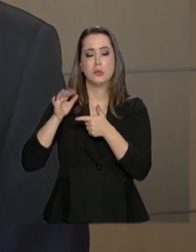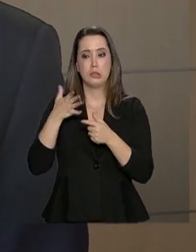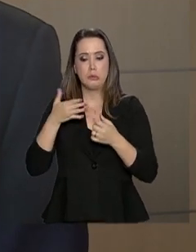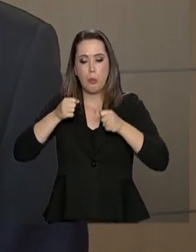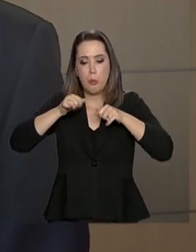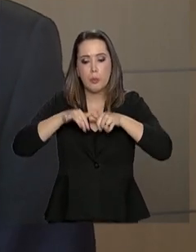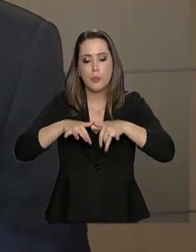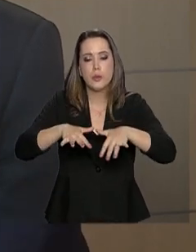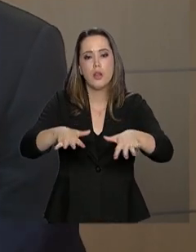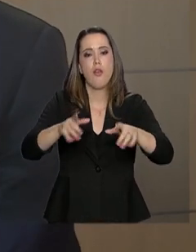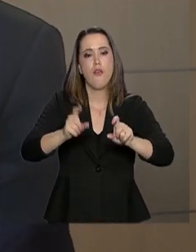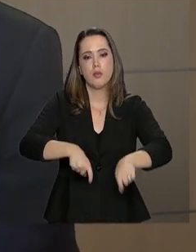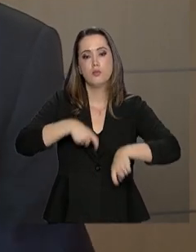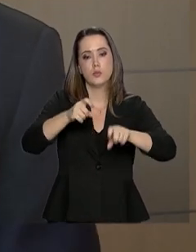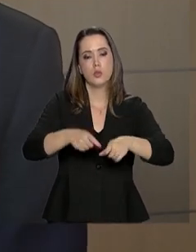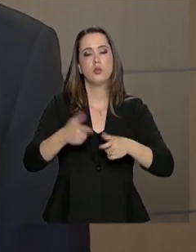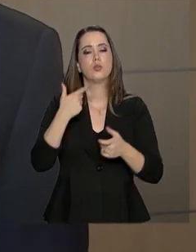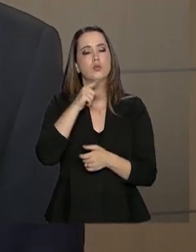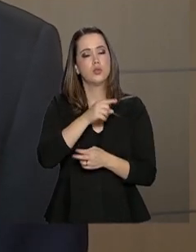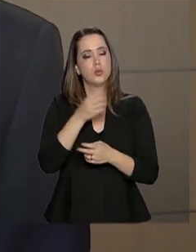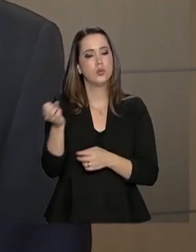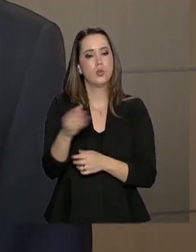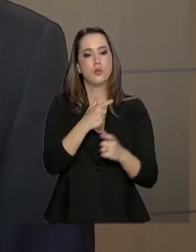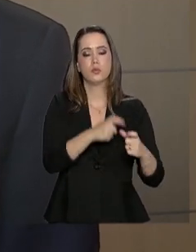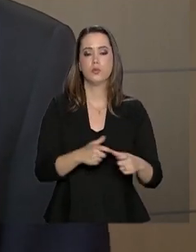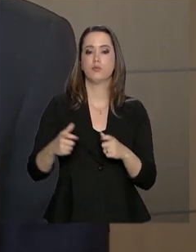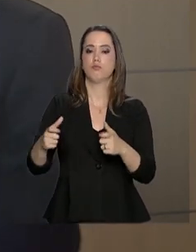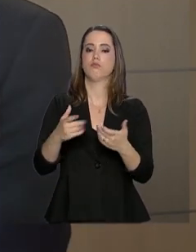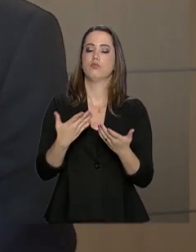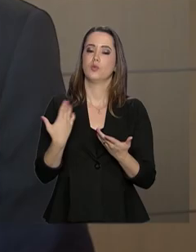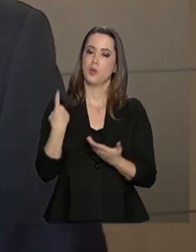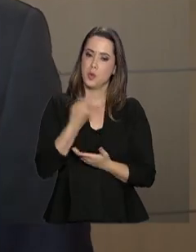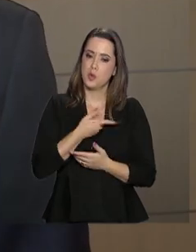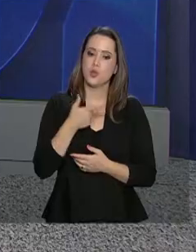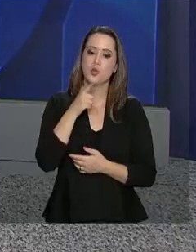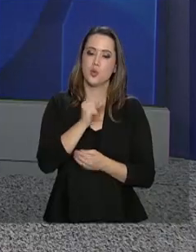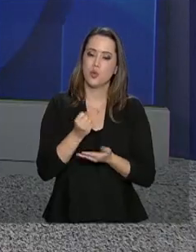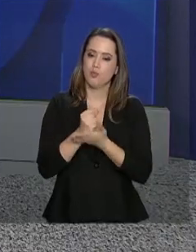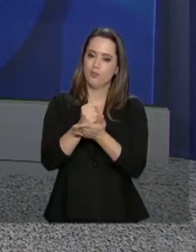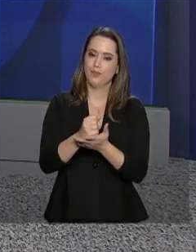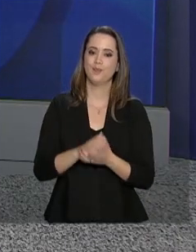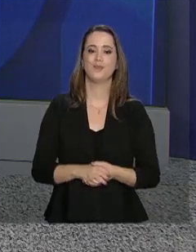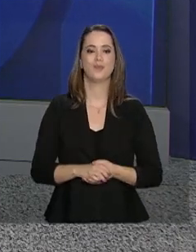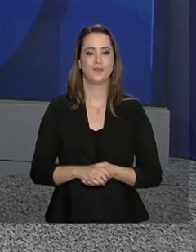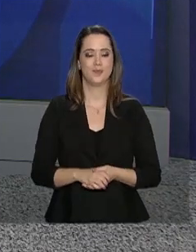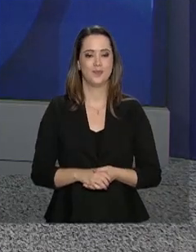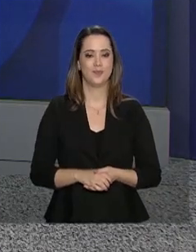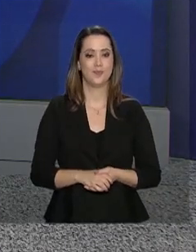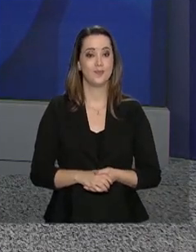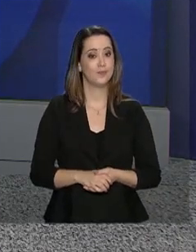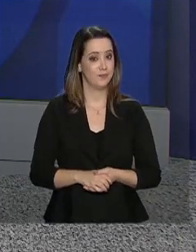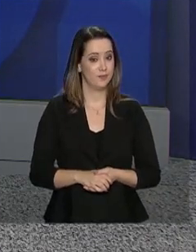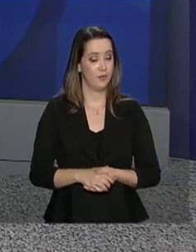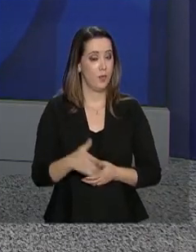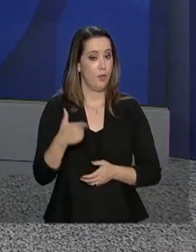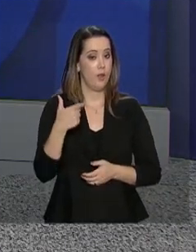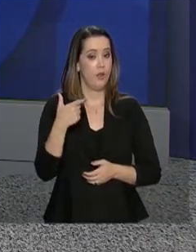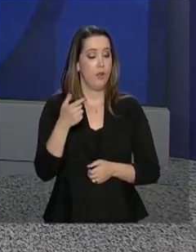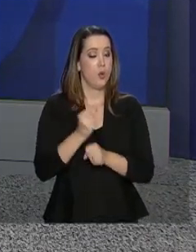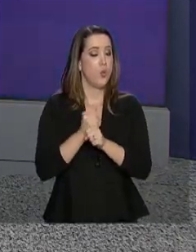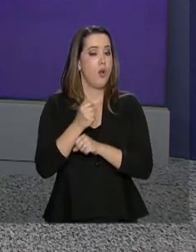alcançar novos mercados. E é isso que o conhecimento das tecnologias da Embrapa provê. Em 2018, foram